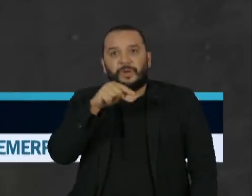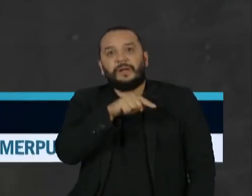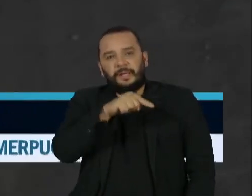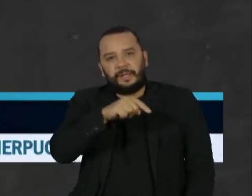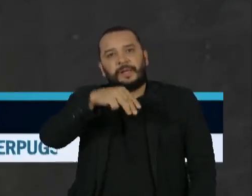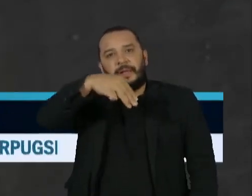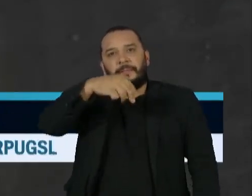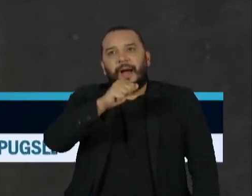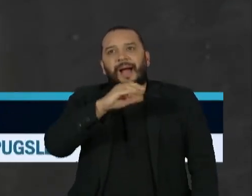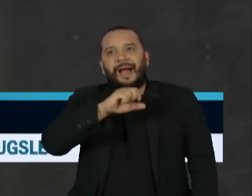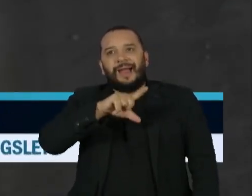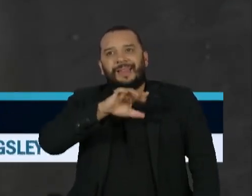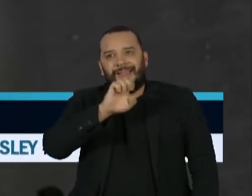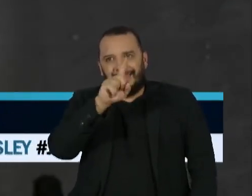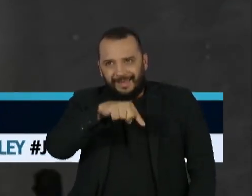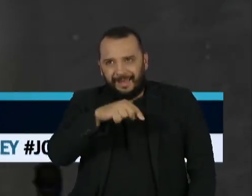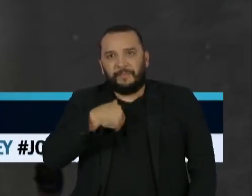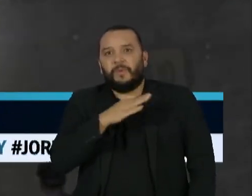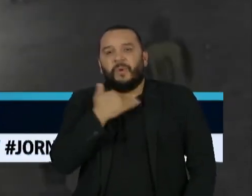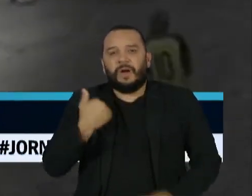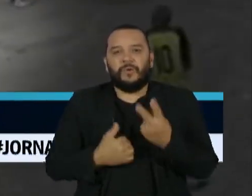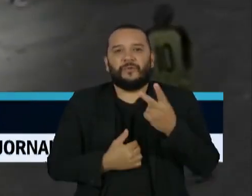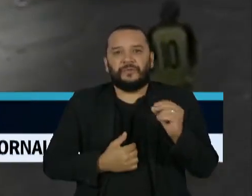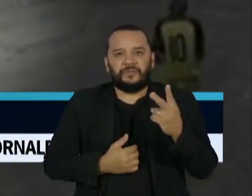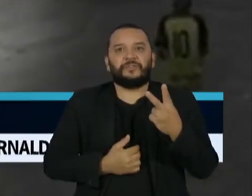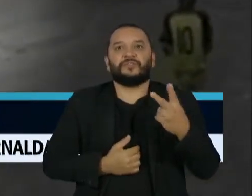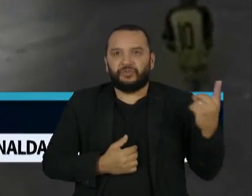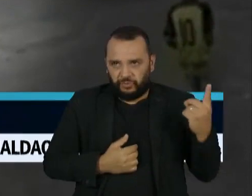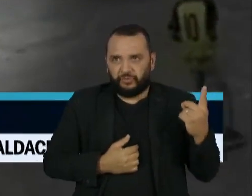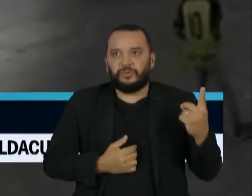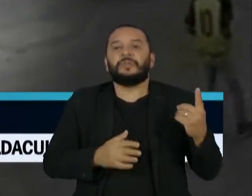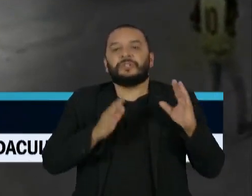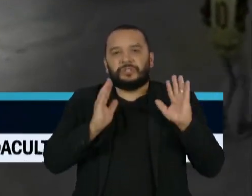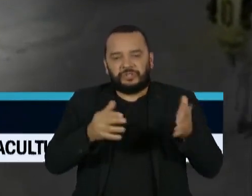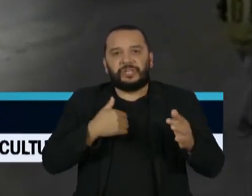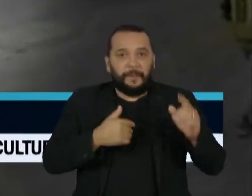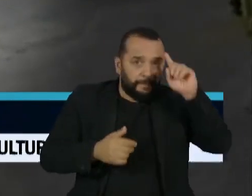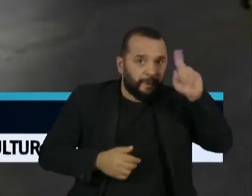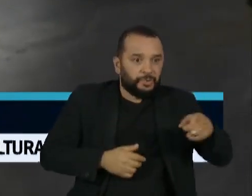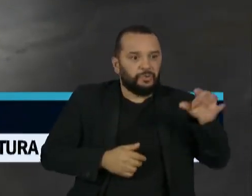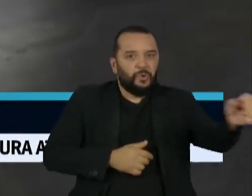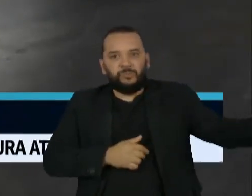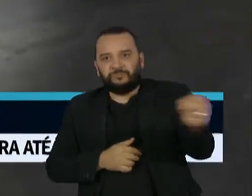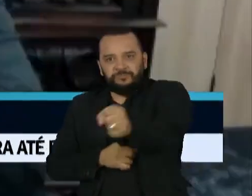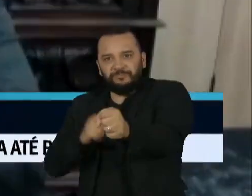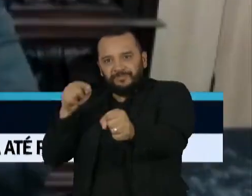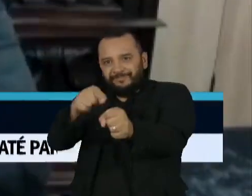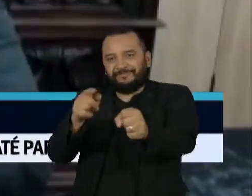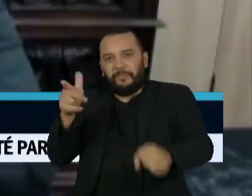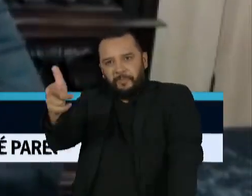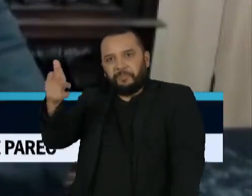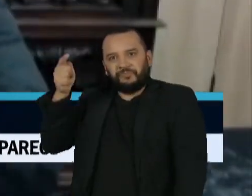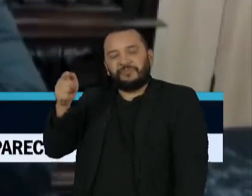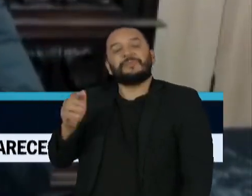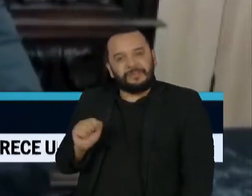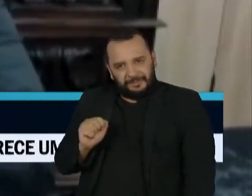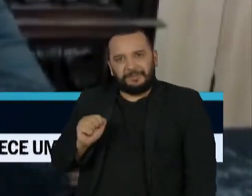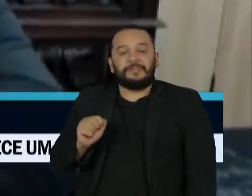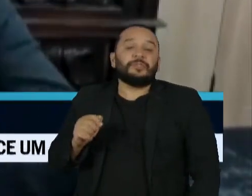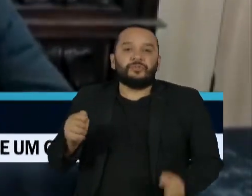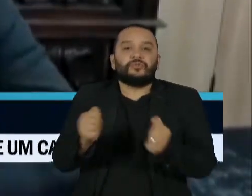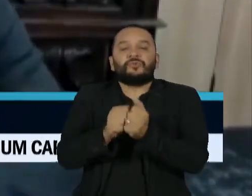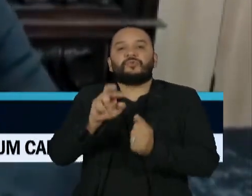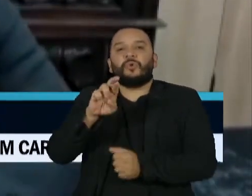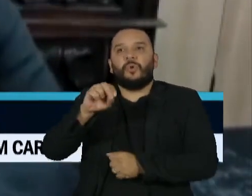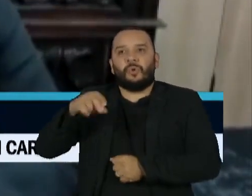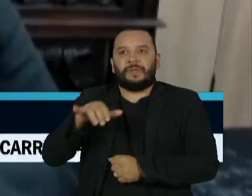como Macalé, executado em 2021, foi quem apresentou o mandante da morte de Marielle, a Rony Lessa. Este capítulo, que